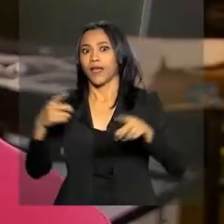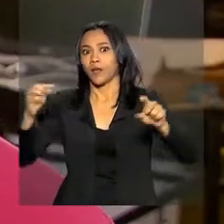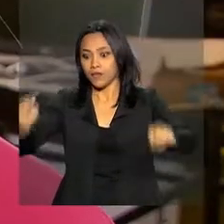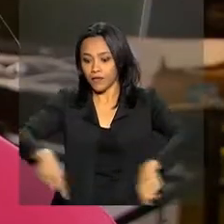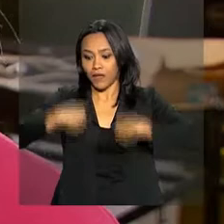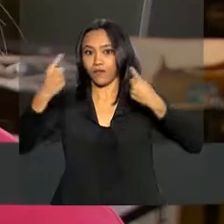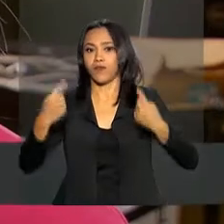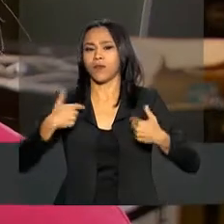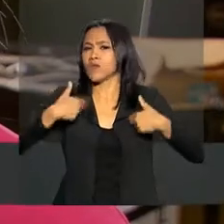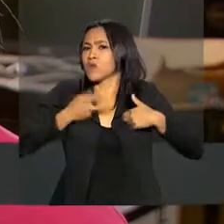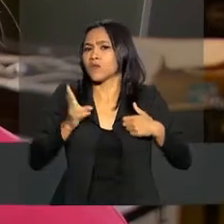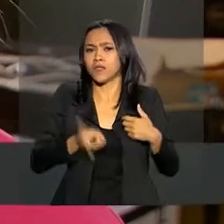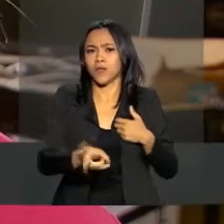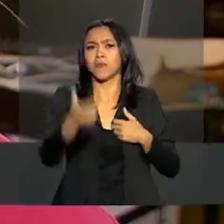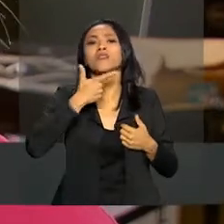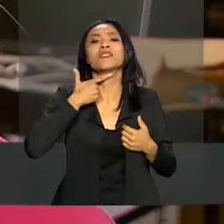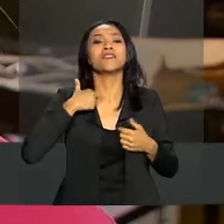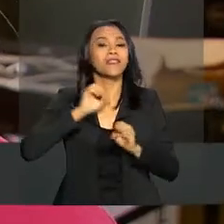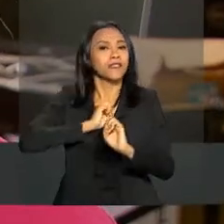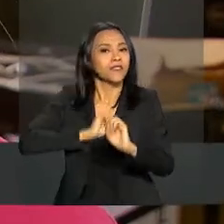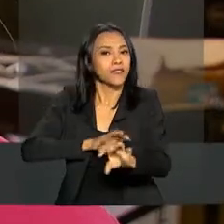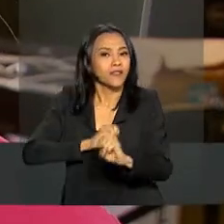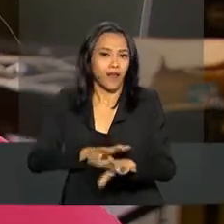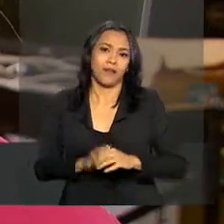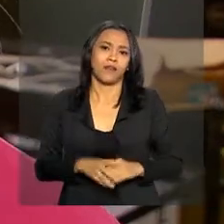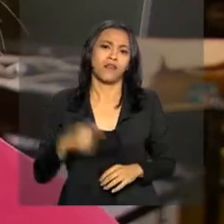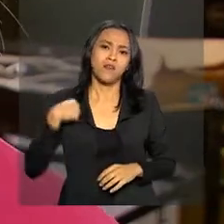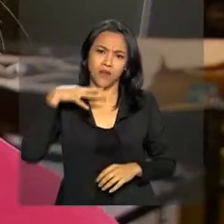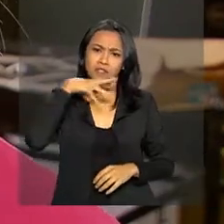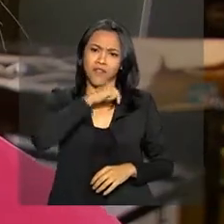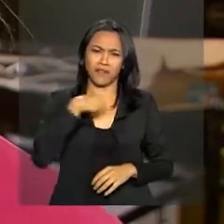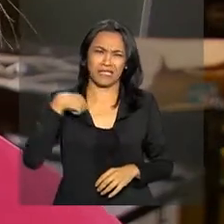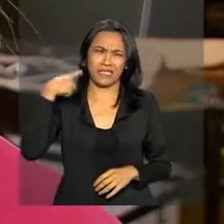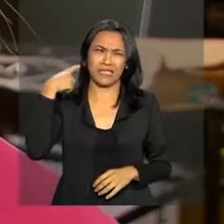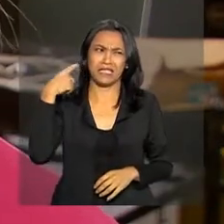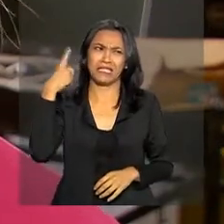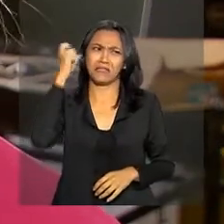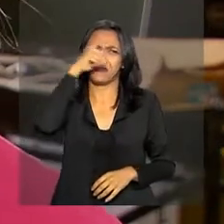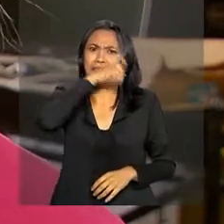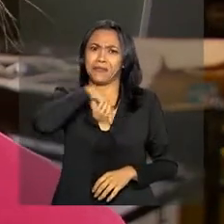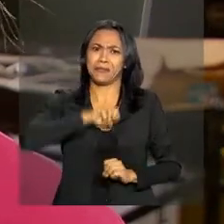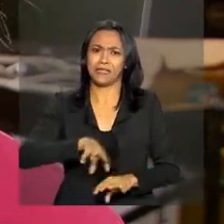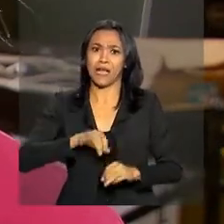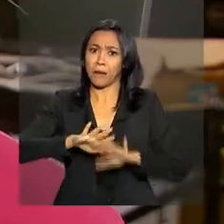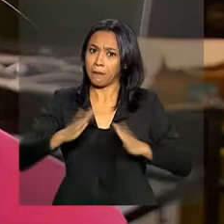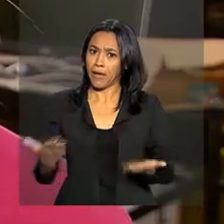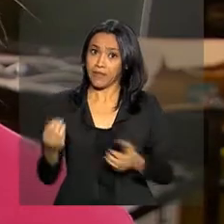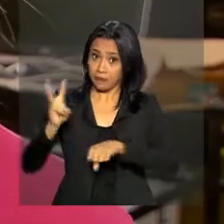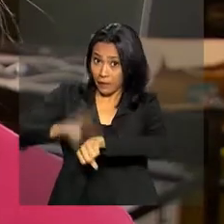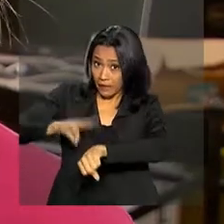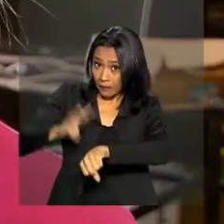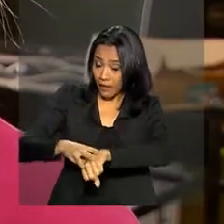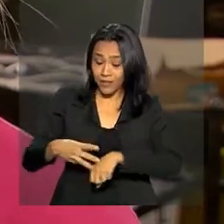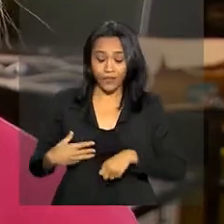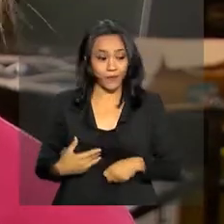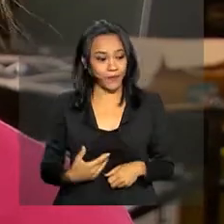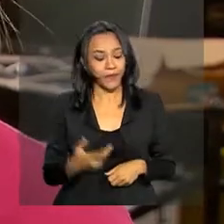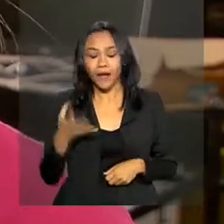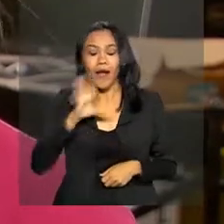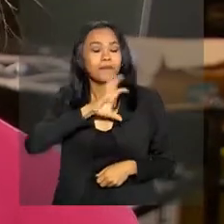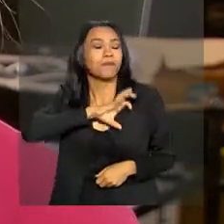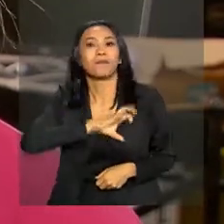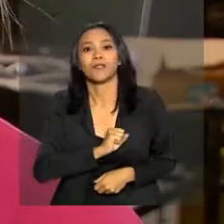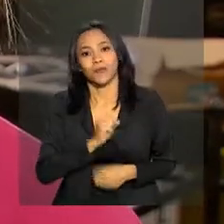sempre quis ensinar e achava que teria dificuldade nisso. Mas na matemática, você acaba se